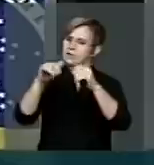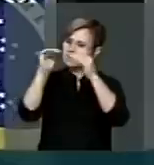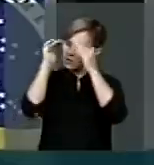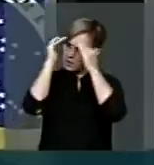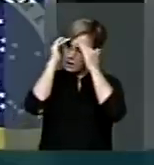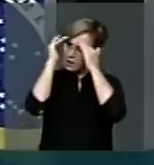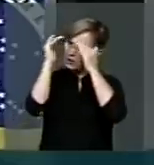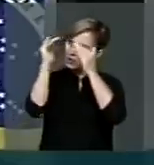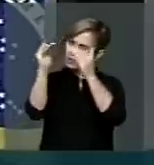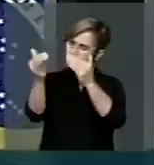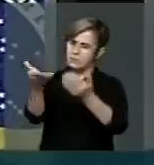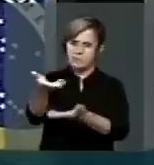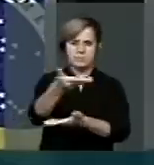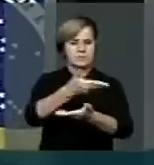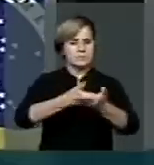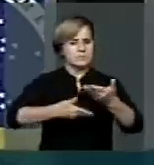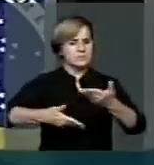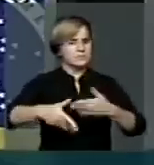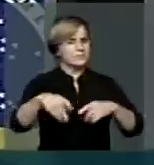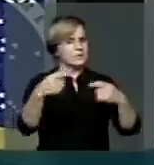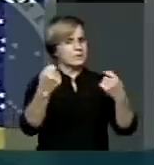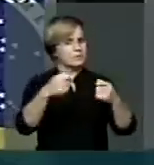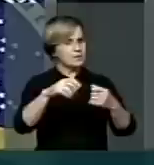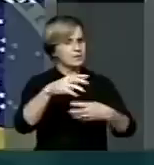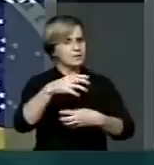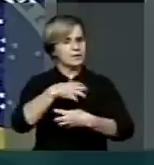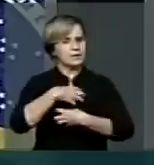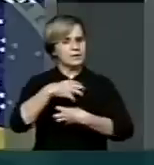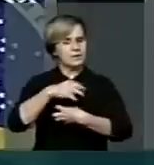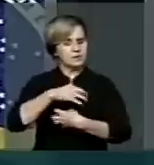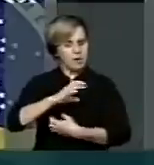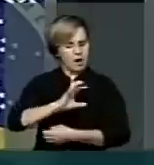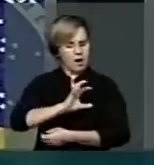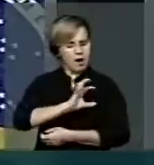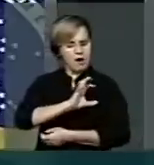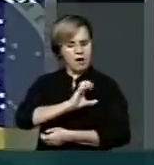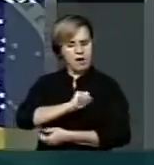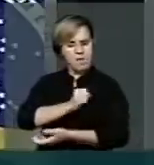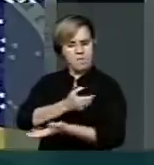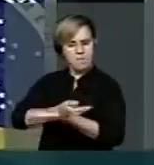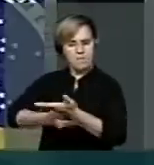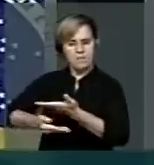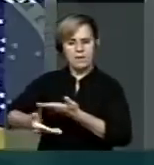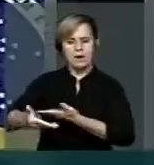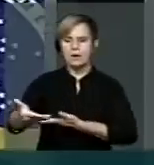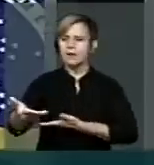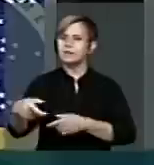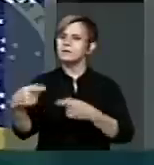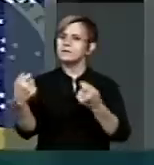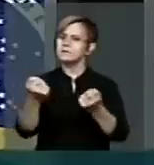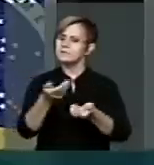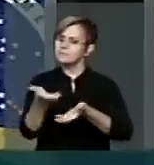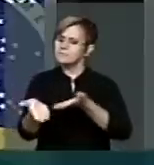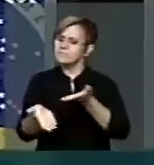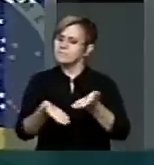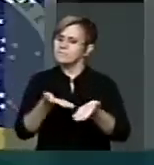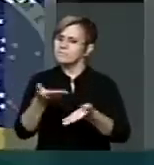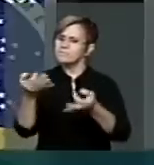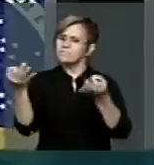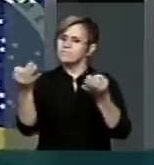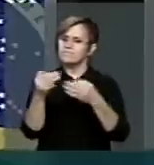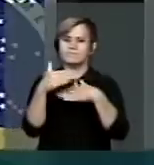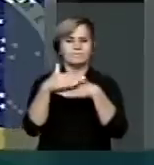precisam serem amadas e precisam serem tratadas com o devido